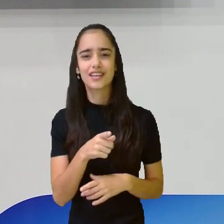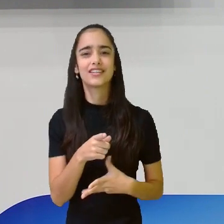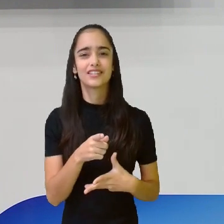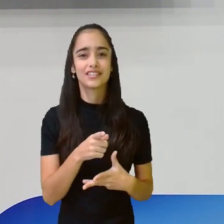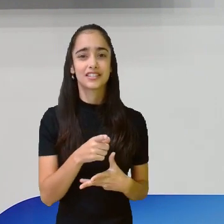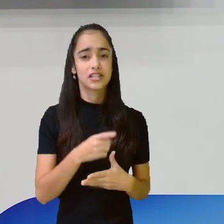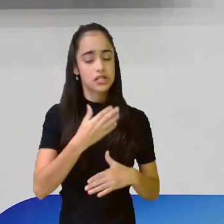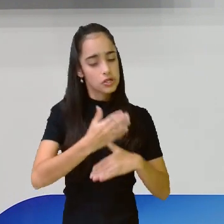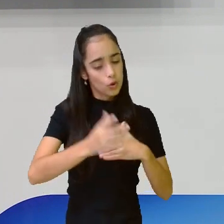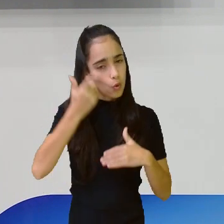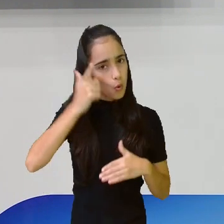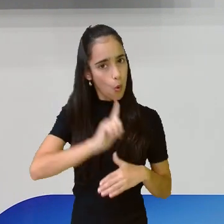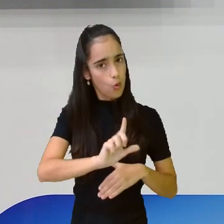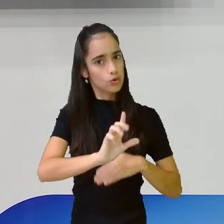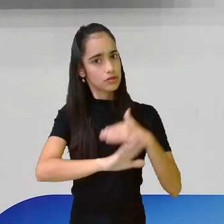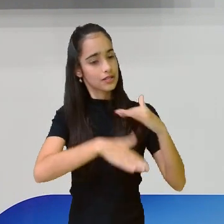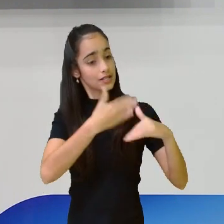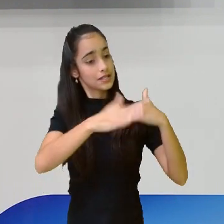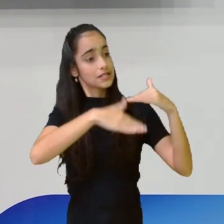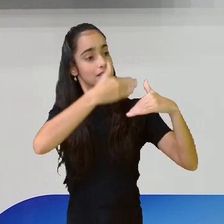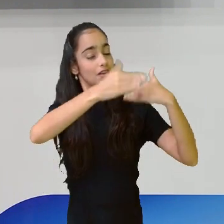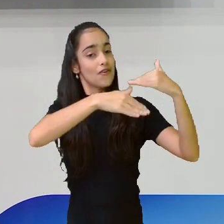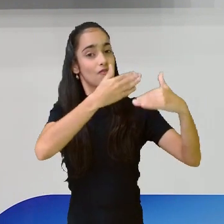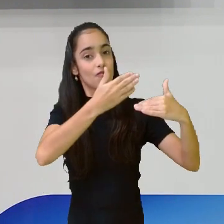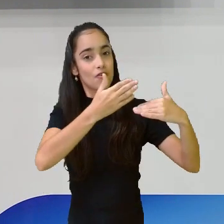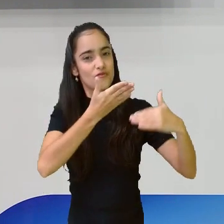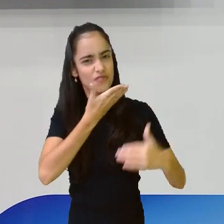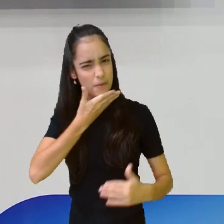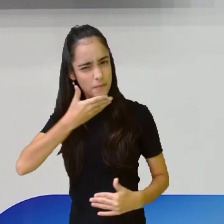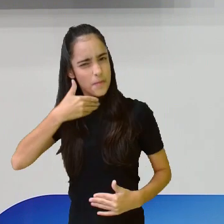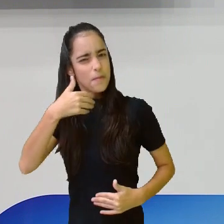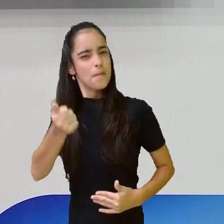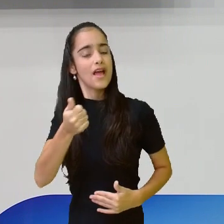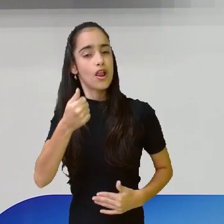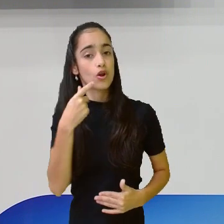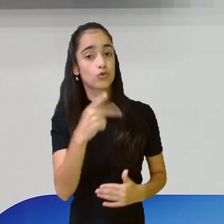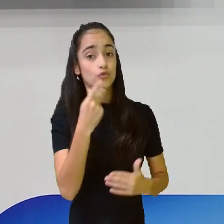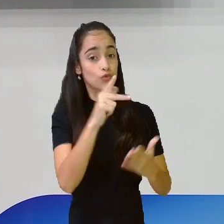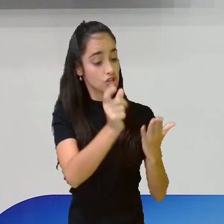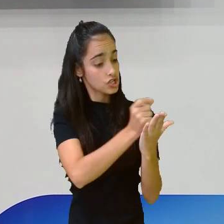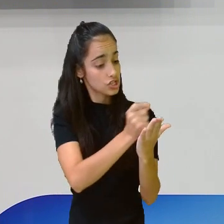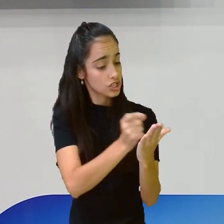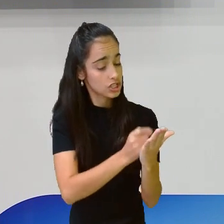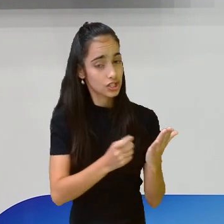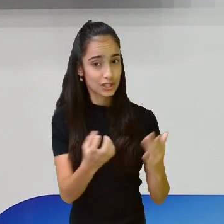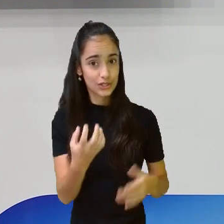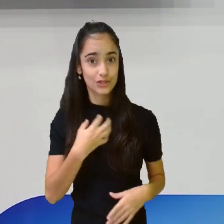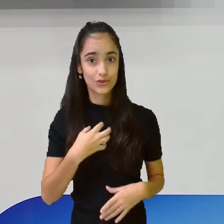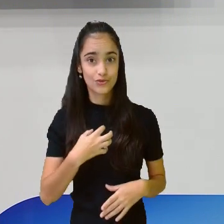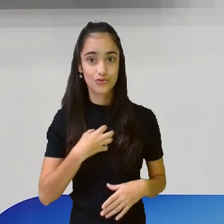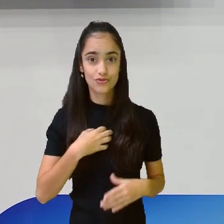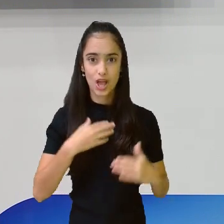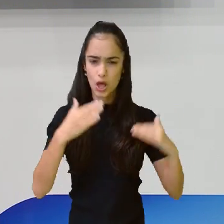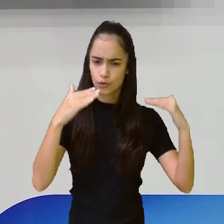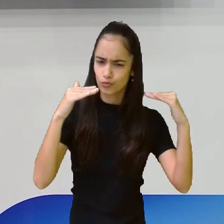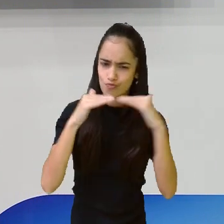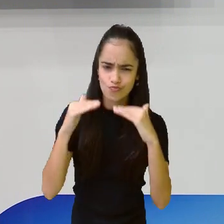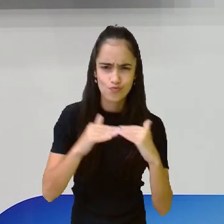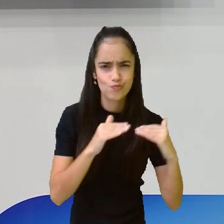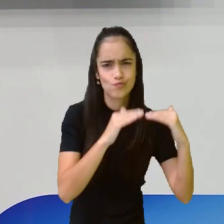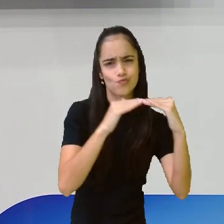desenvolver, aprimorar a sua escrita de forma com concordância,